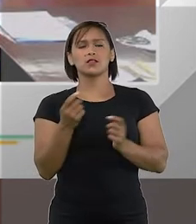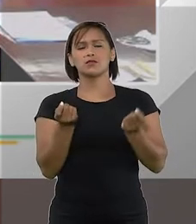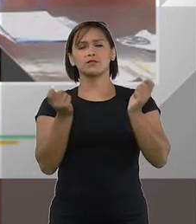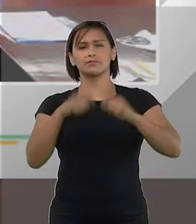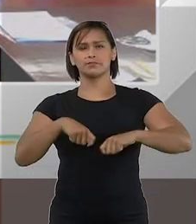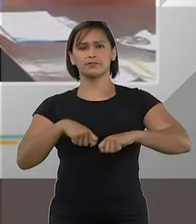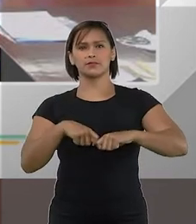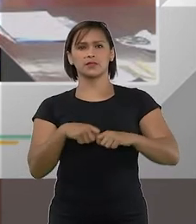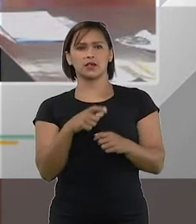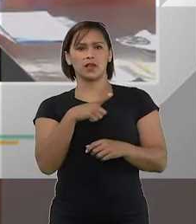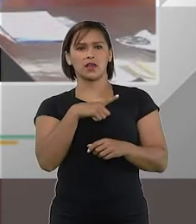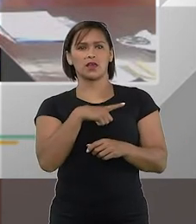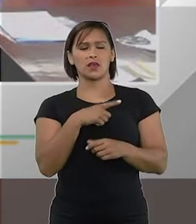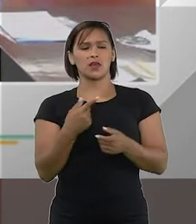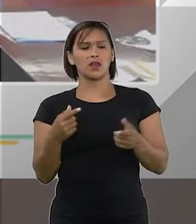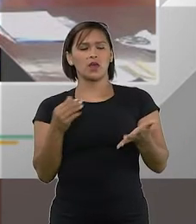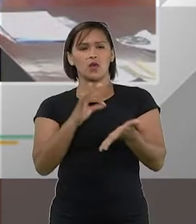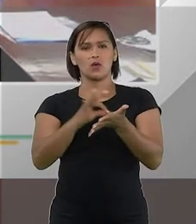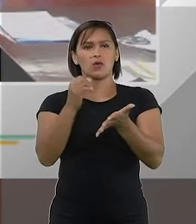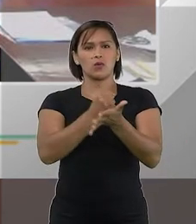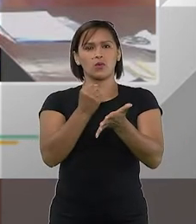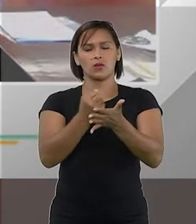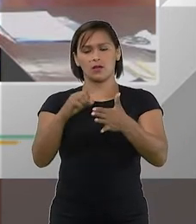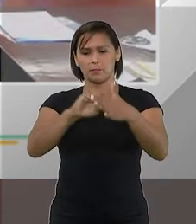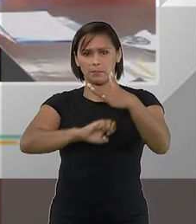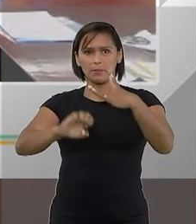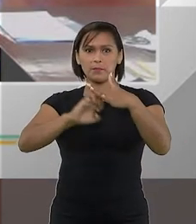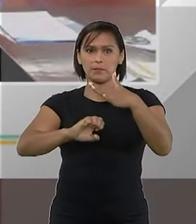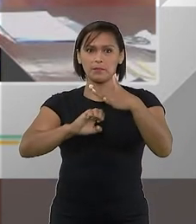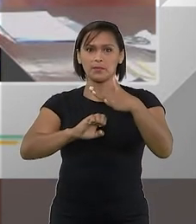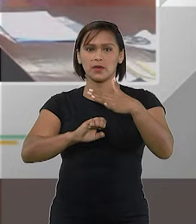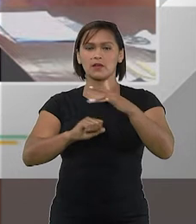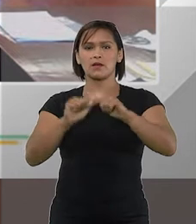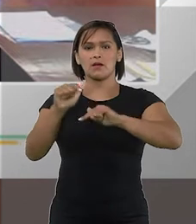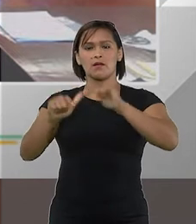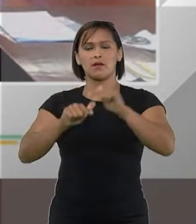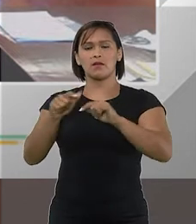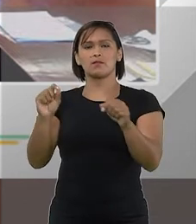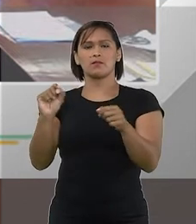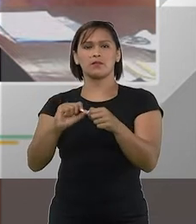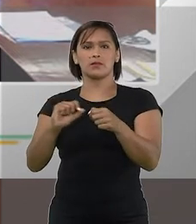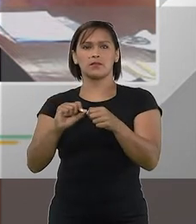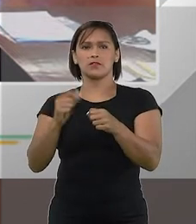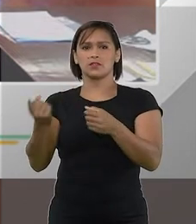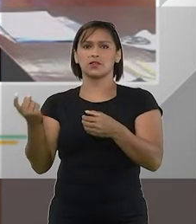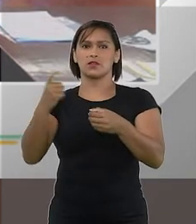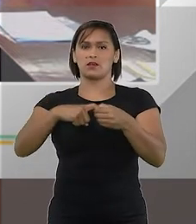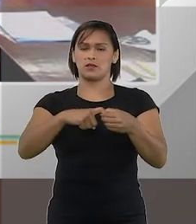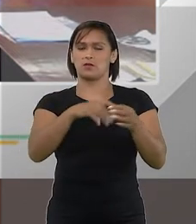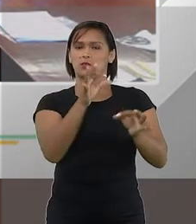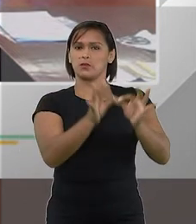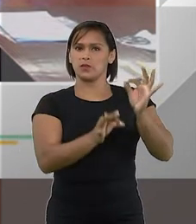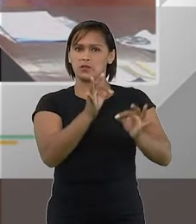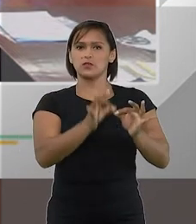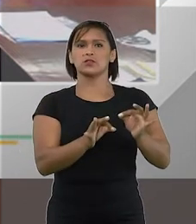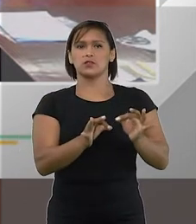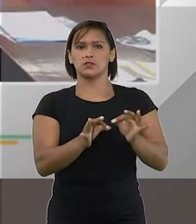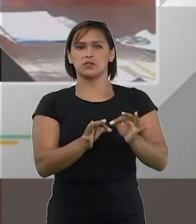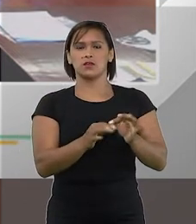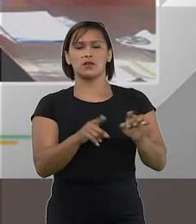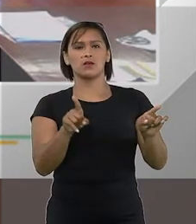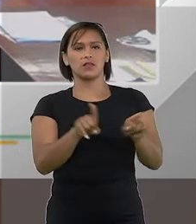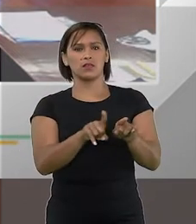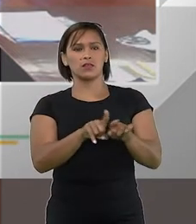possibilidade até de ser contratada uma empresa para fazer a recuperação judicial,